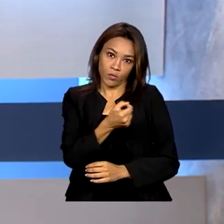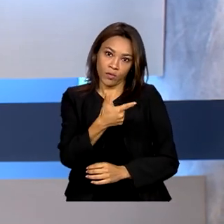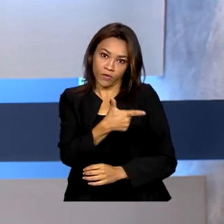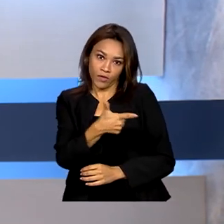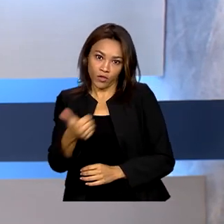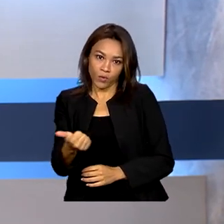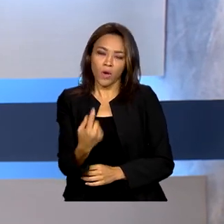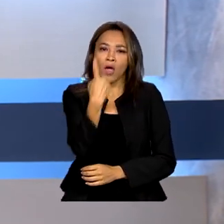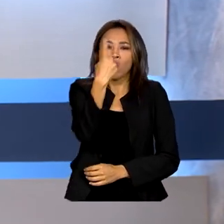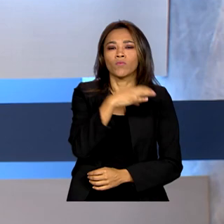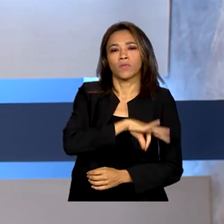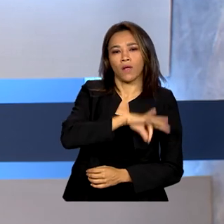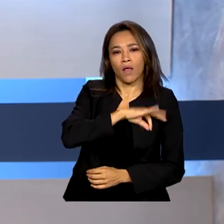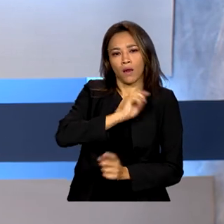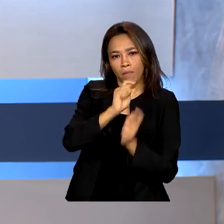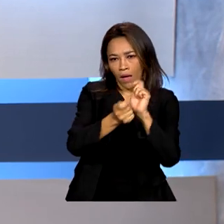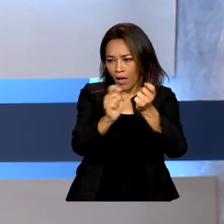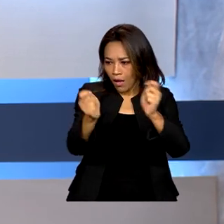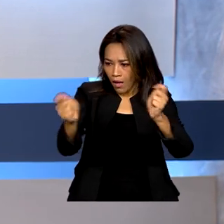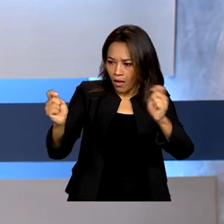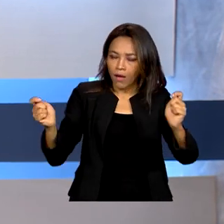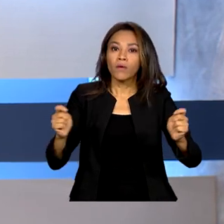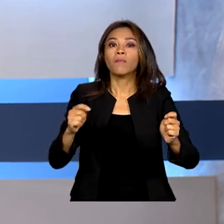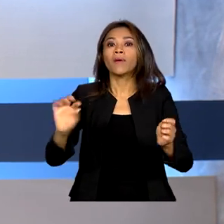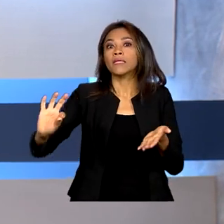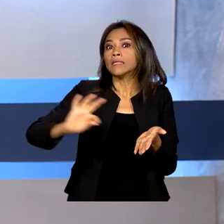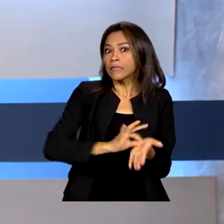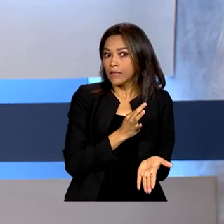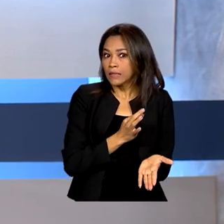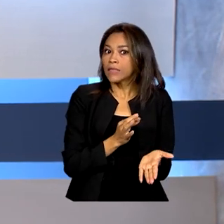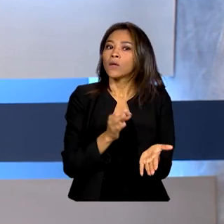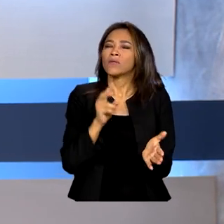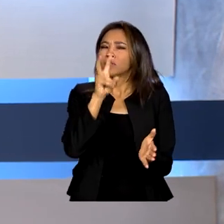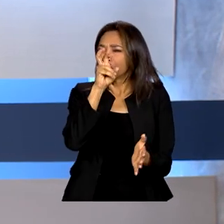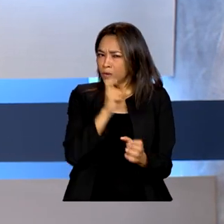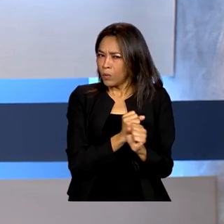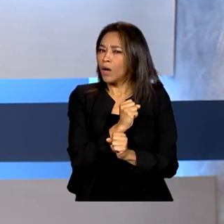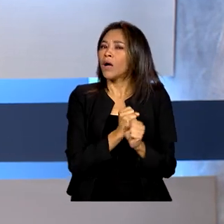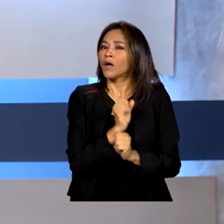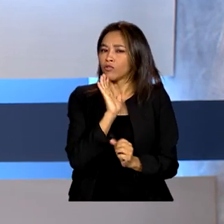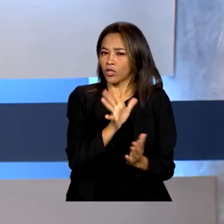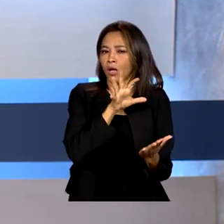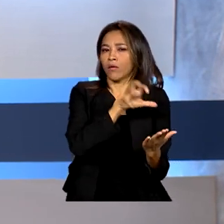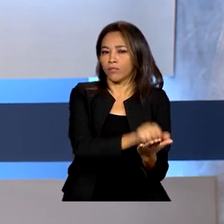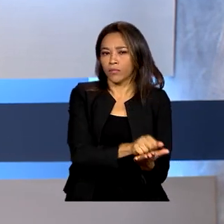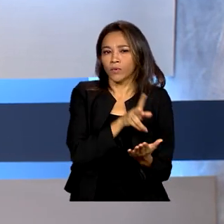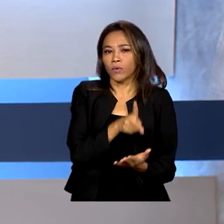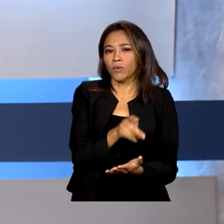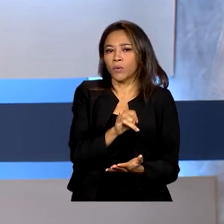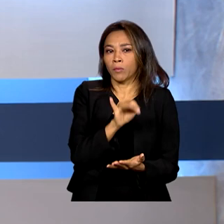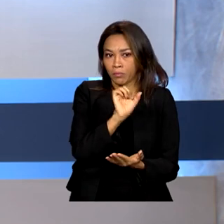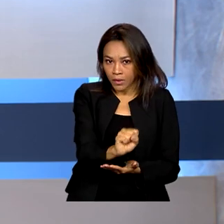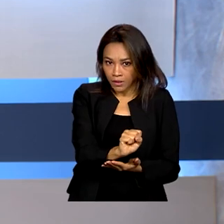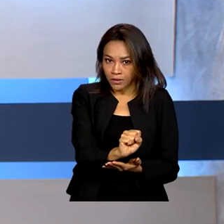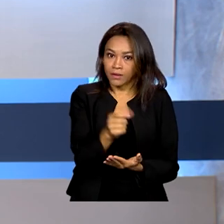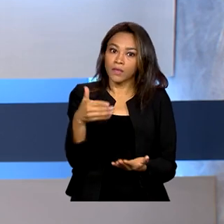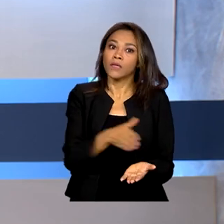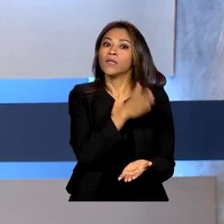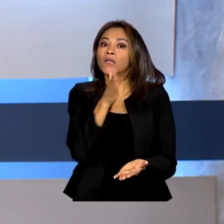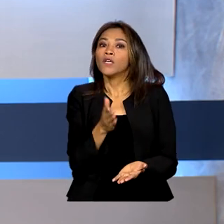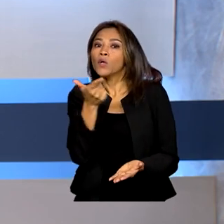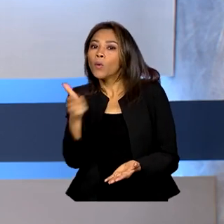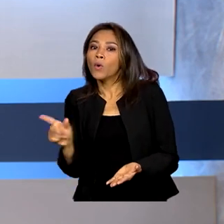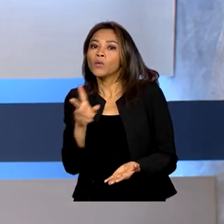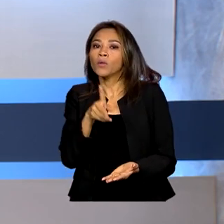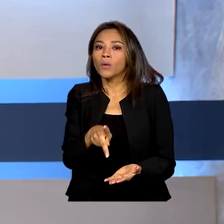até um salário mínimo é pago aos trabalhadores inscritos há pelo menos cinco anos no PIS, o Programa de Integração Social, ou no PASEP, o